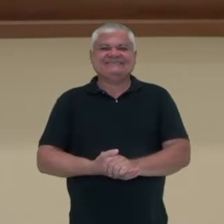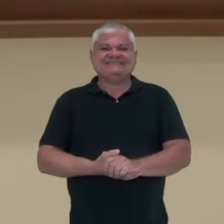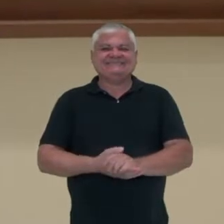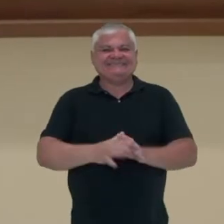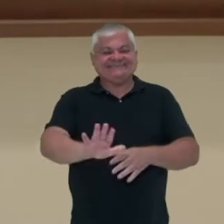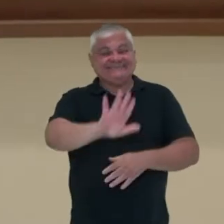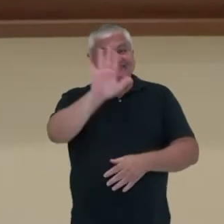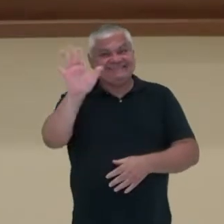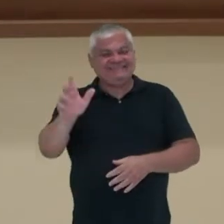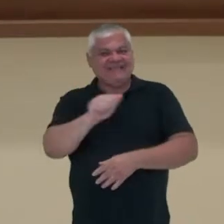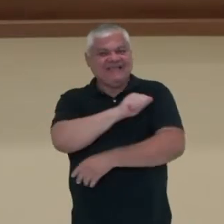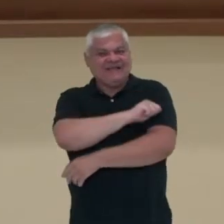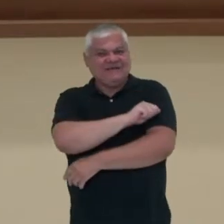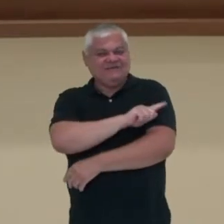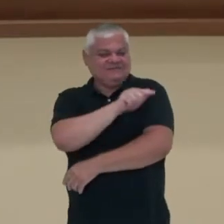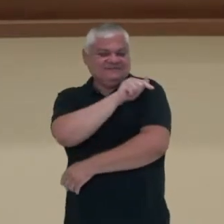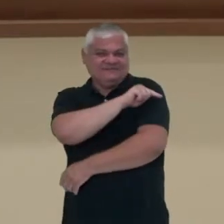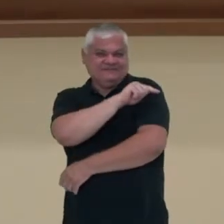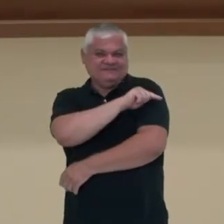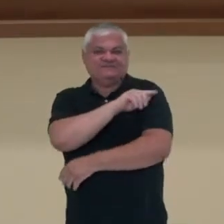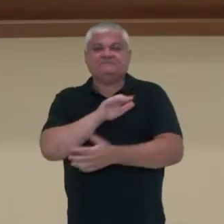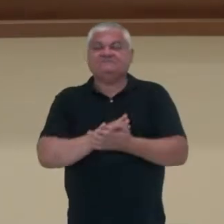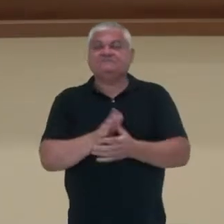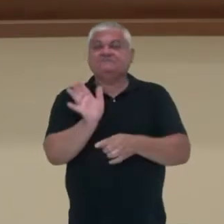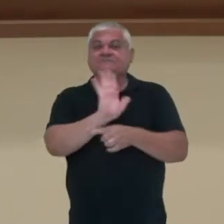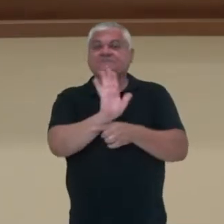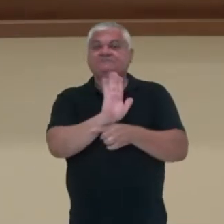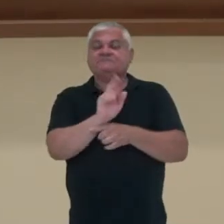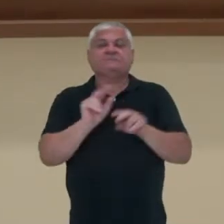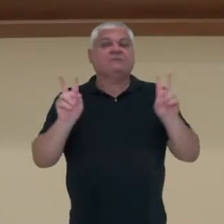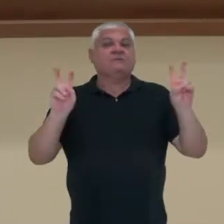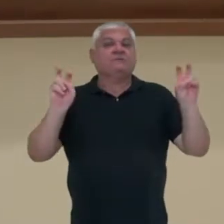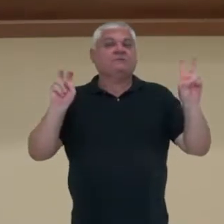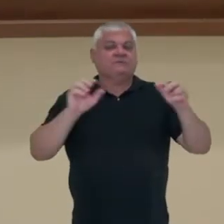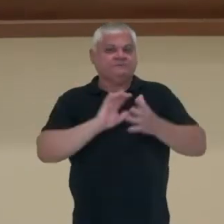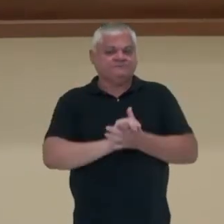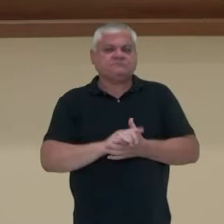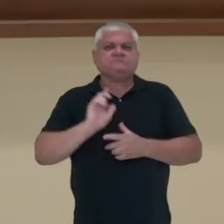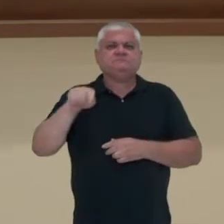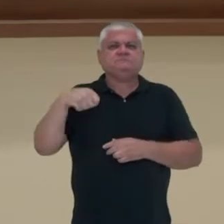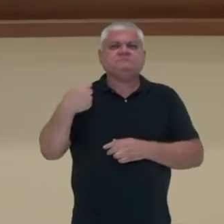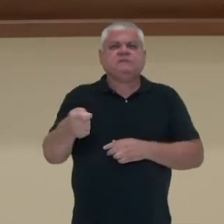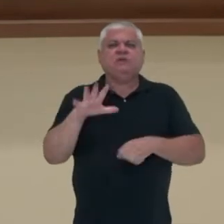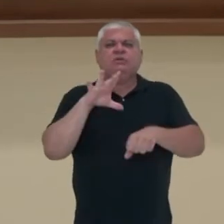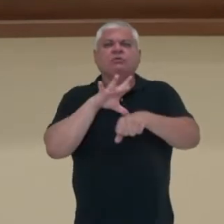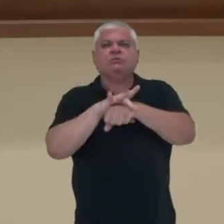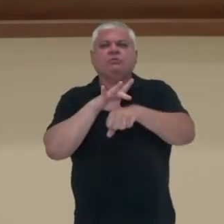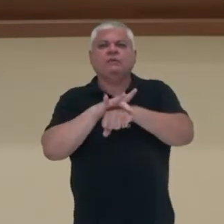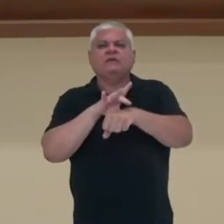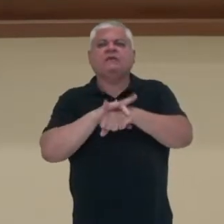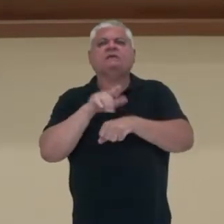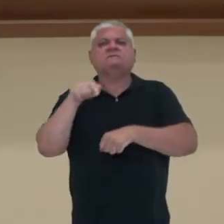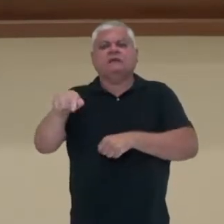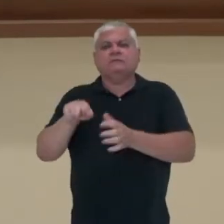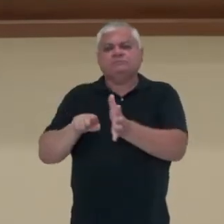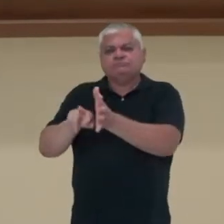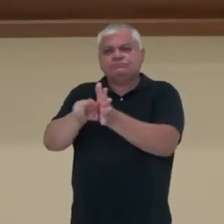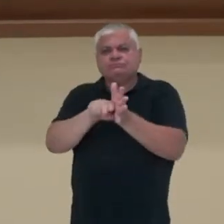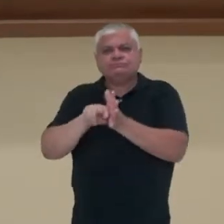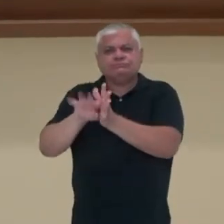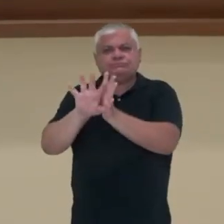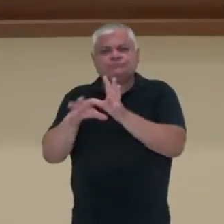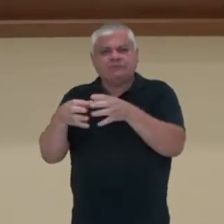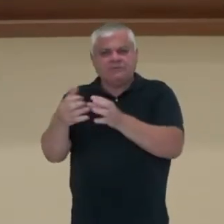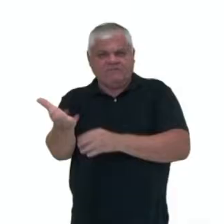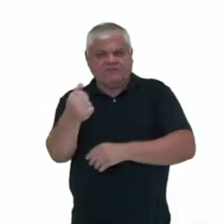Olá, alunos do sétimo ano! Neste vídeo nós vamos falar sobre as doenças causadas pelos protozoários. Bora